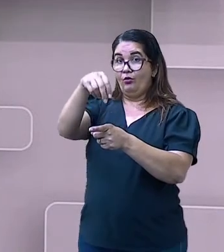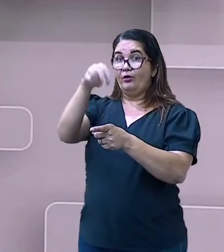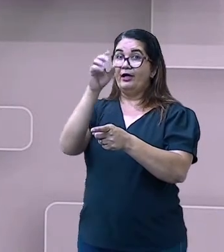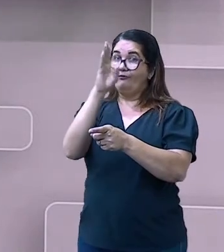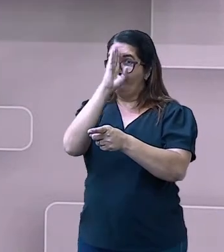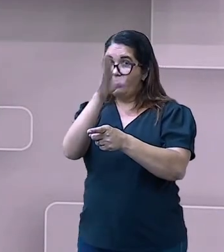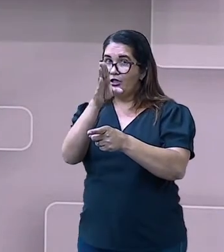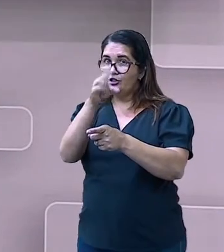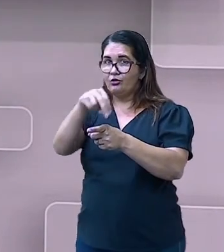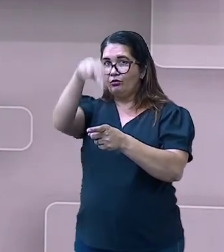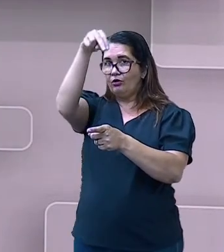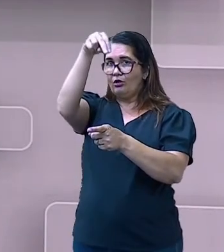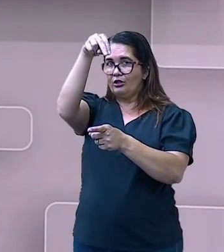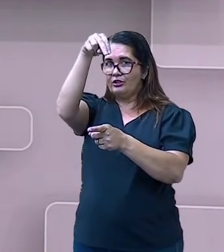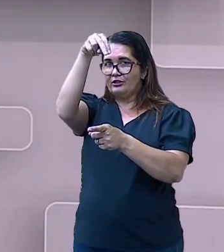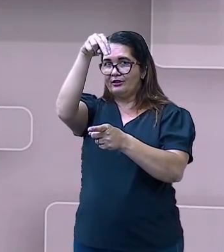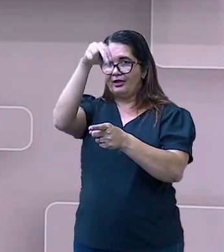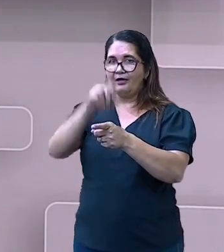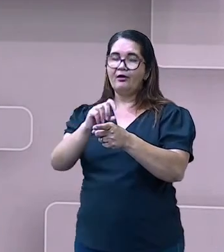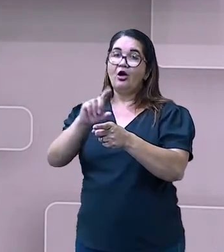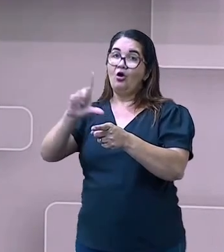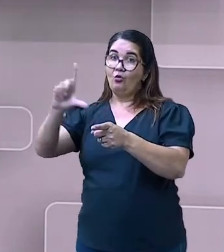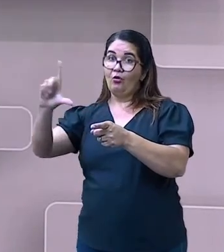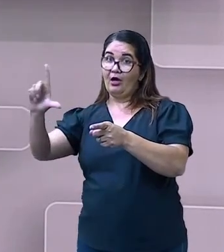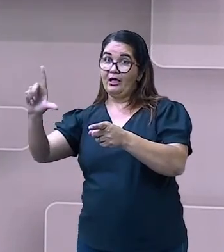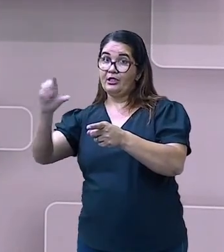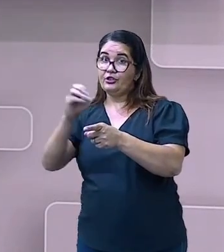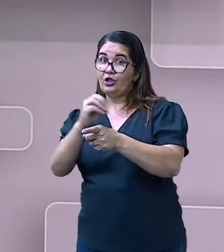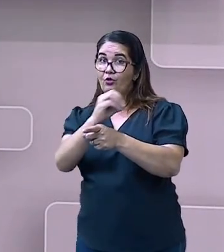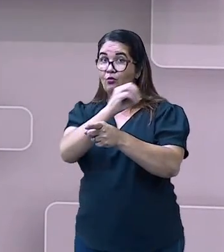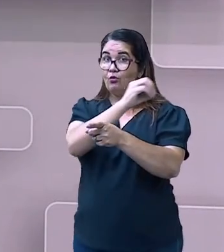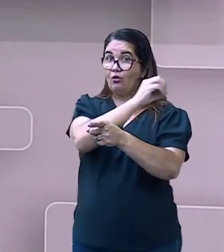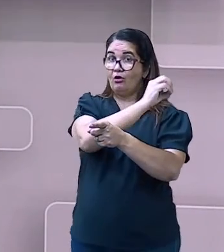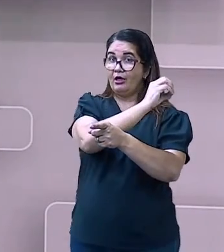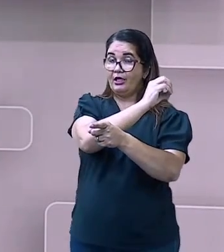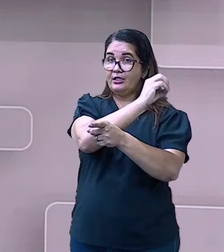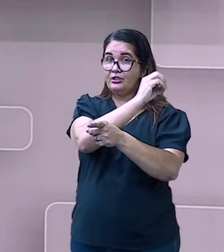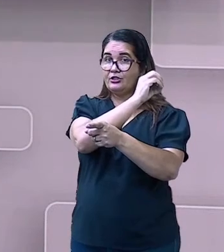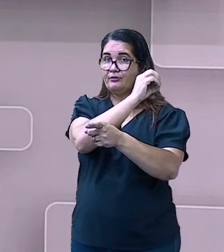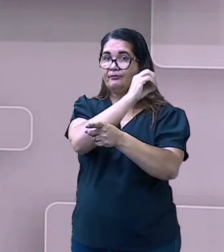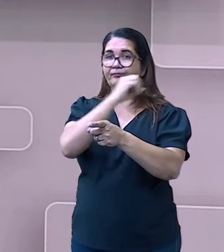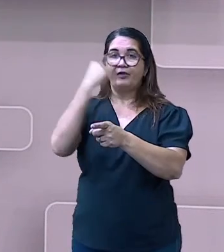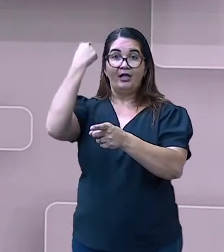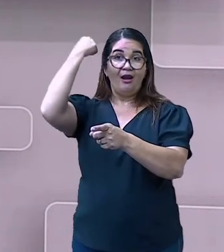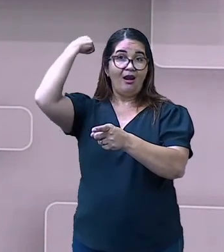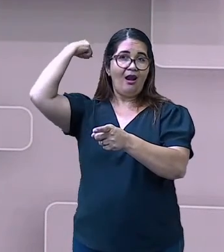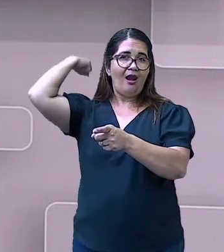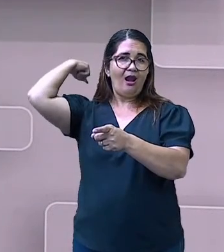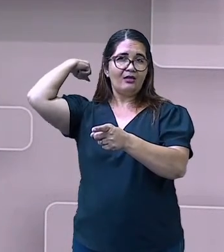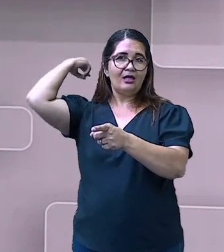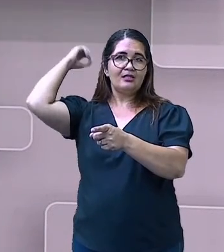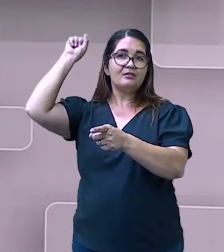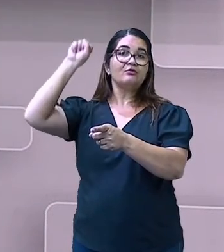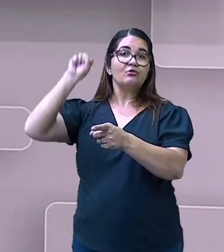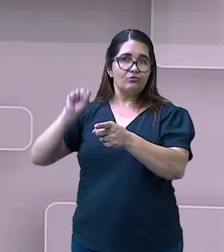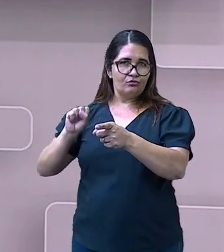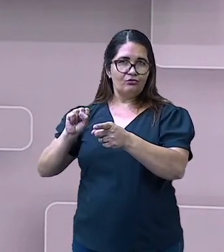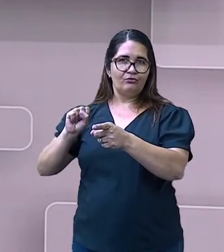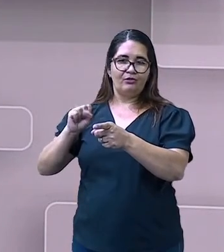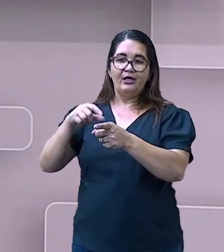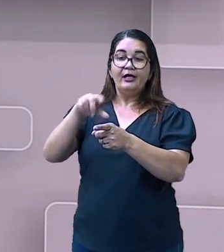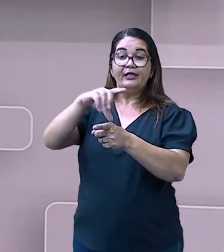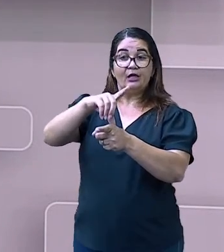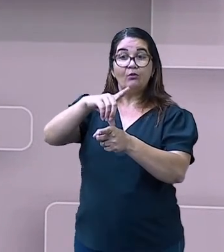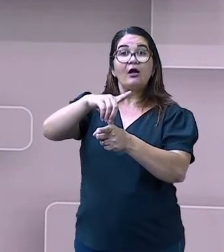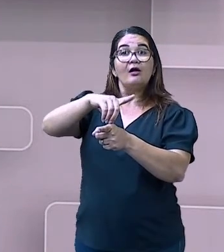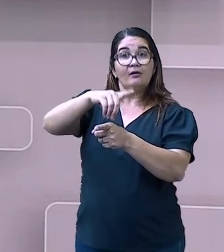temos o leste, o oeste e o sul. Então, eu conseguiria fazer uma identificação e identificar